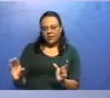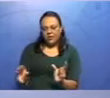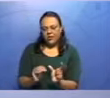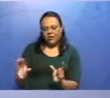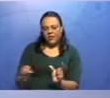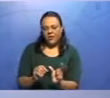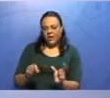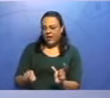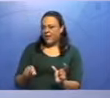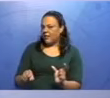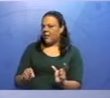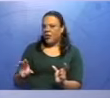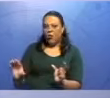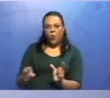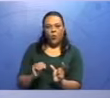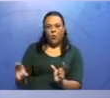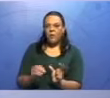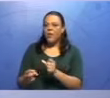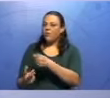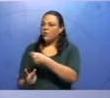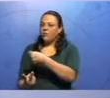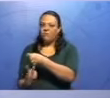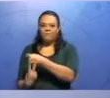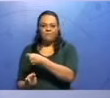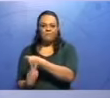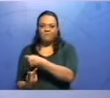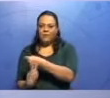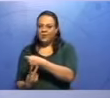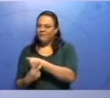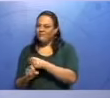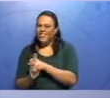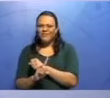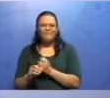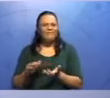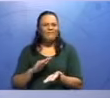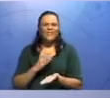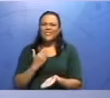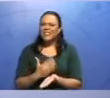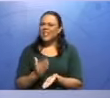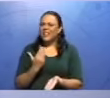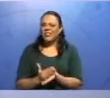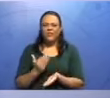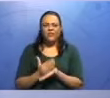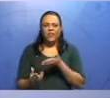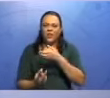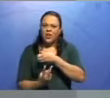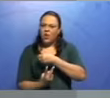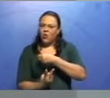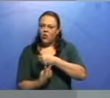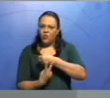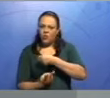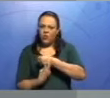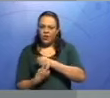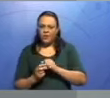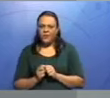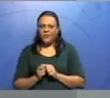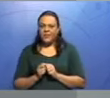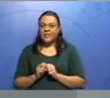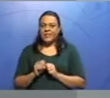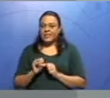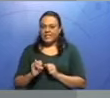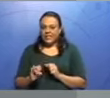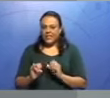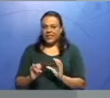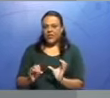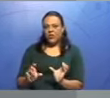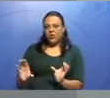complementos verbais. Elas não estão completando o verbo. Então, toda vez que você achar, pergunta para o complemento verbal, ela